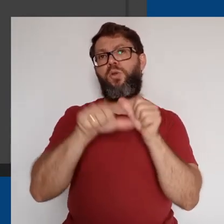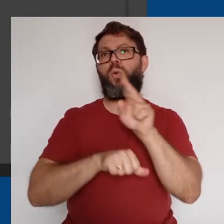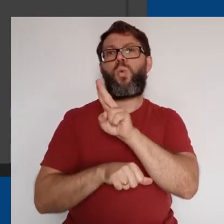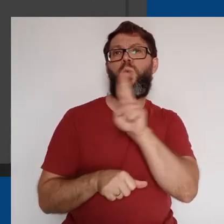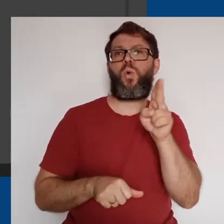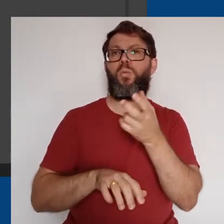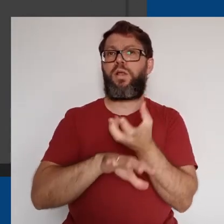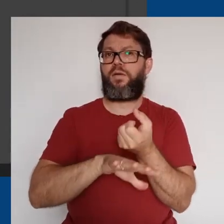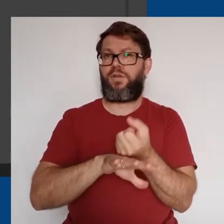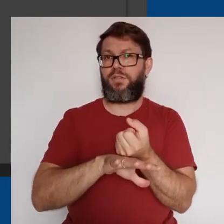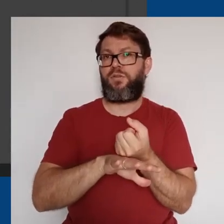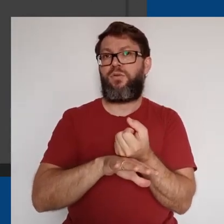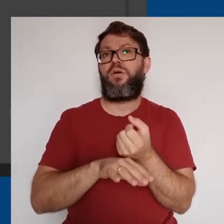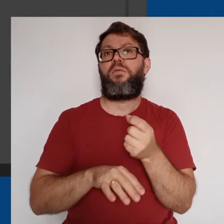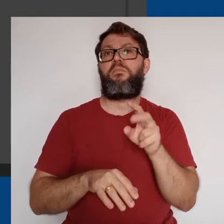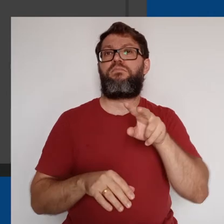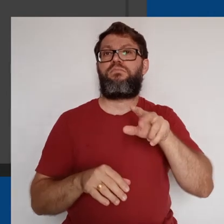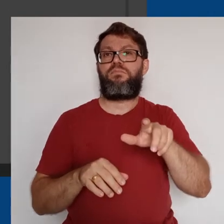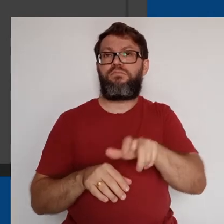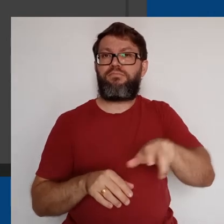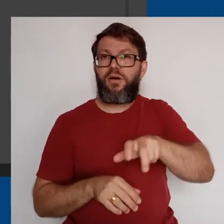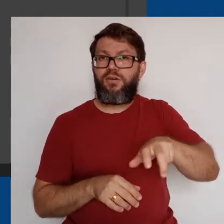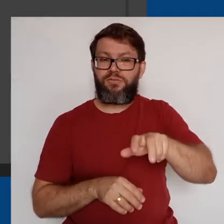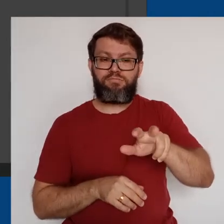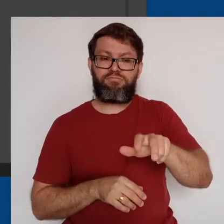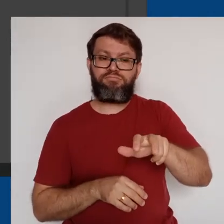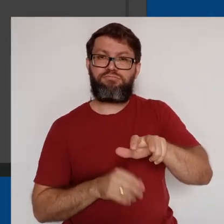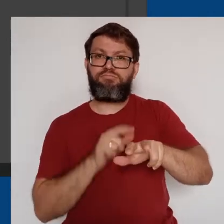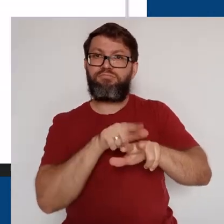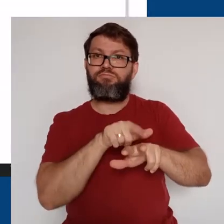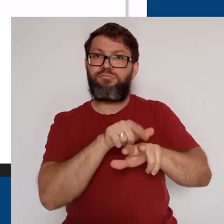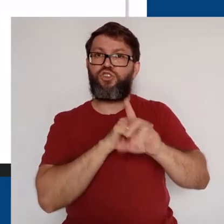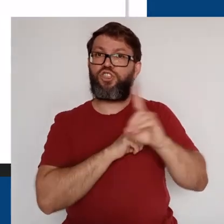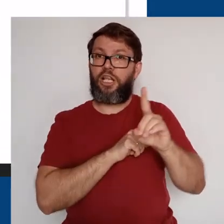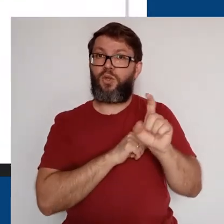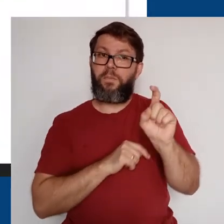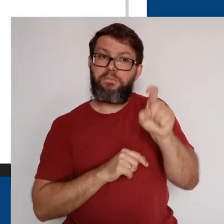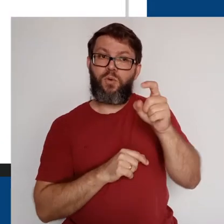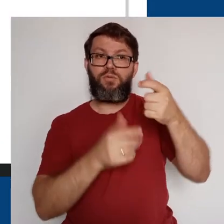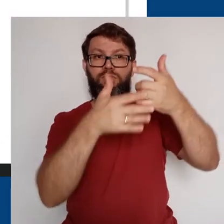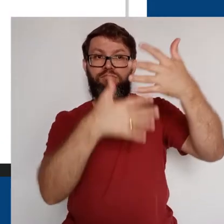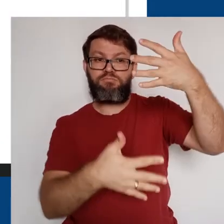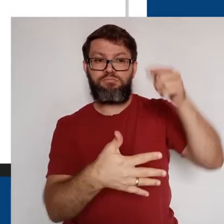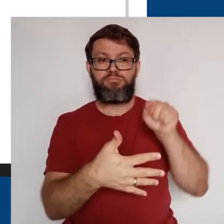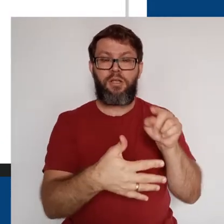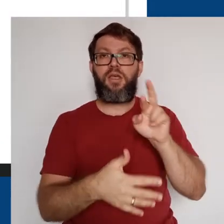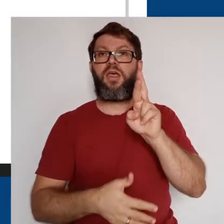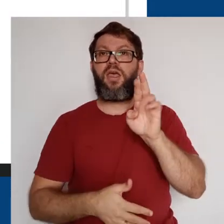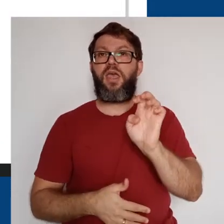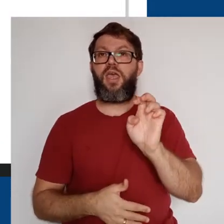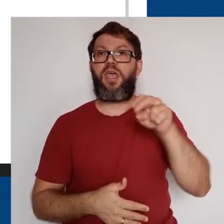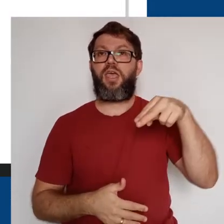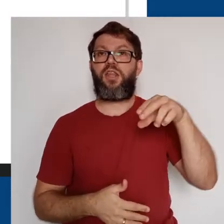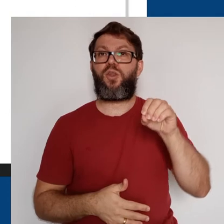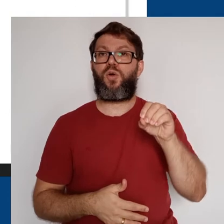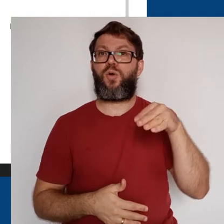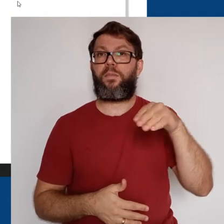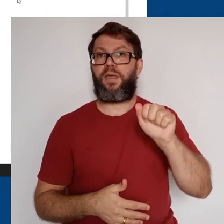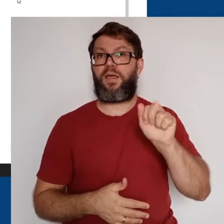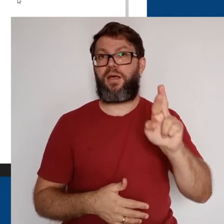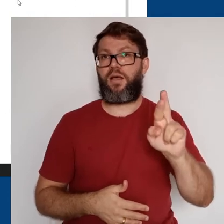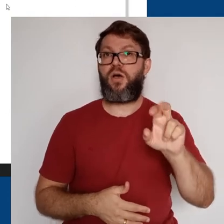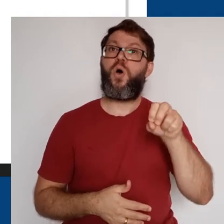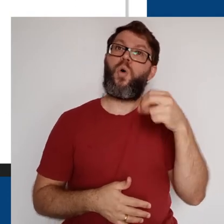pode renomear o arquivo da gravação clicando com o botão direito e em seguida Renomear, ou